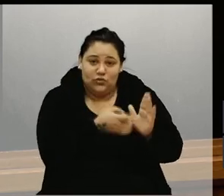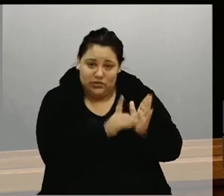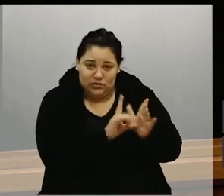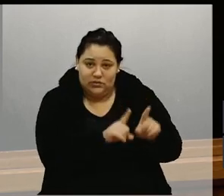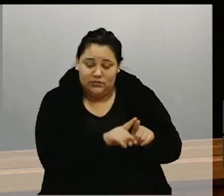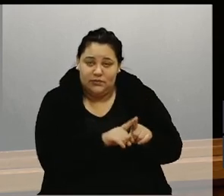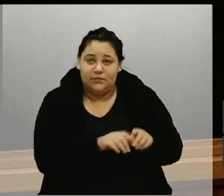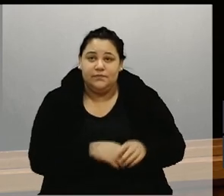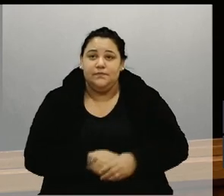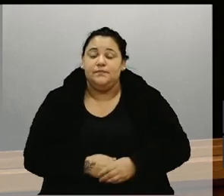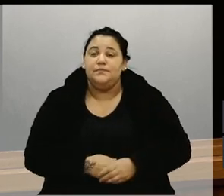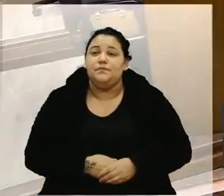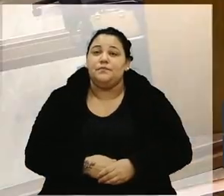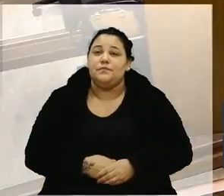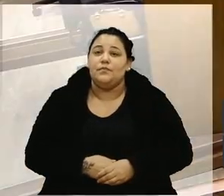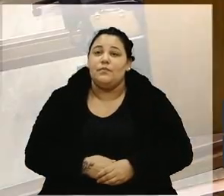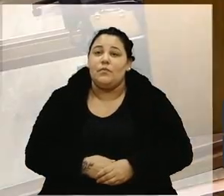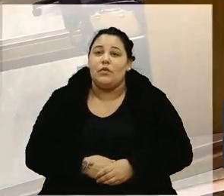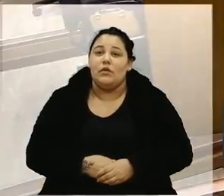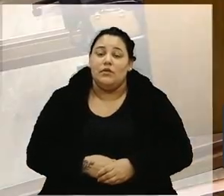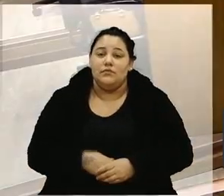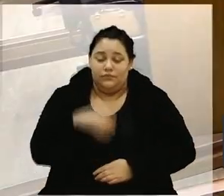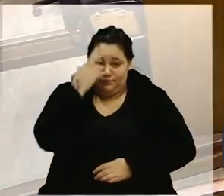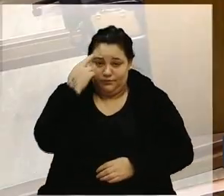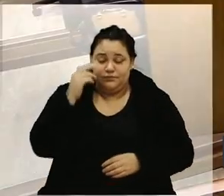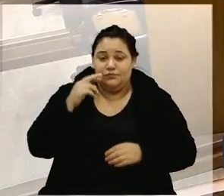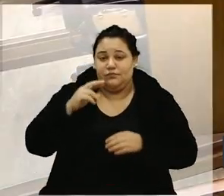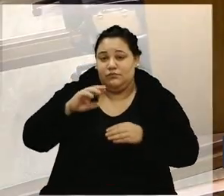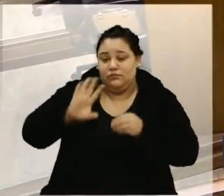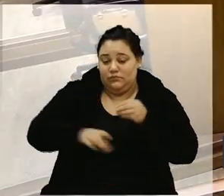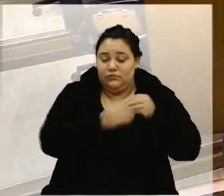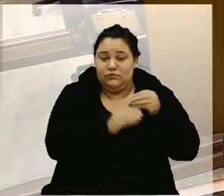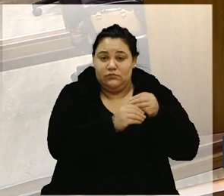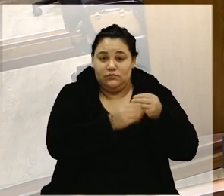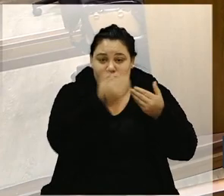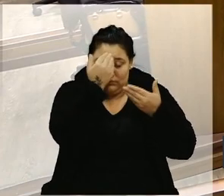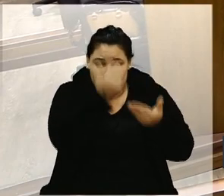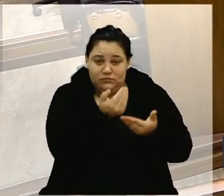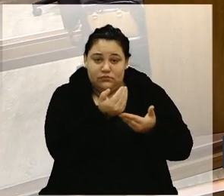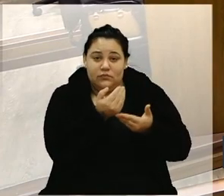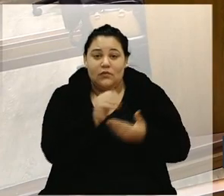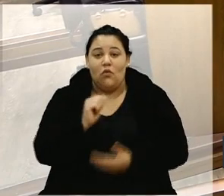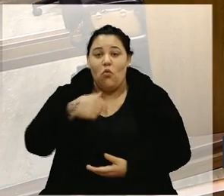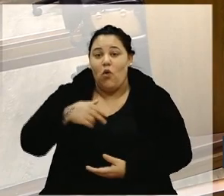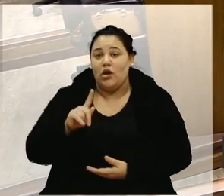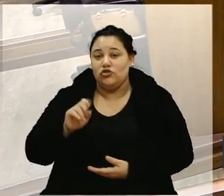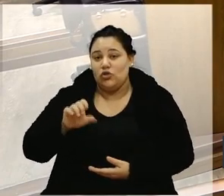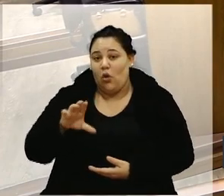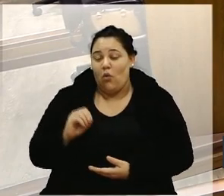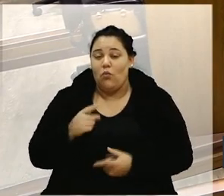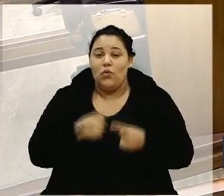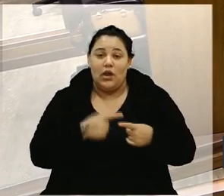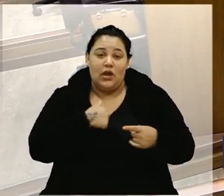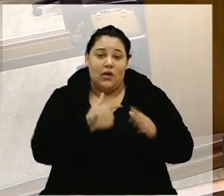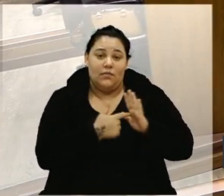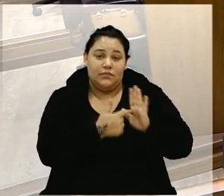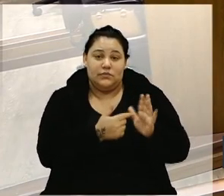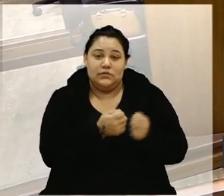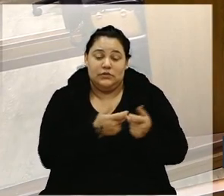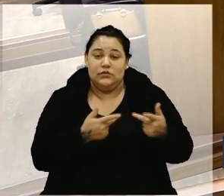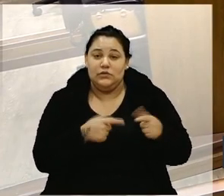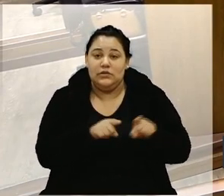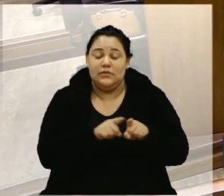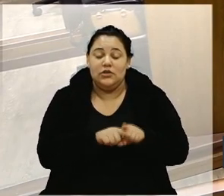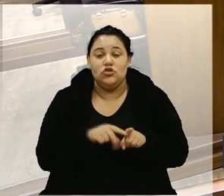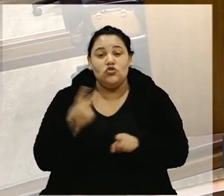Obrigado, vereadora Rose, eu só quero aproveitar e agradecer o Ângelo e o Melete, porque quando eu apresentei essa situação aí de